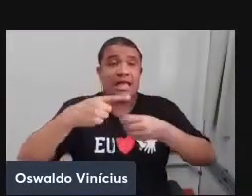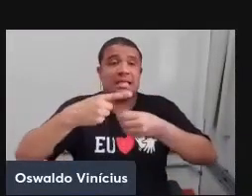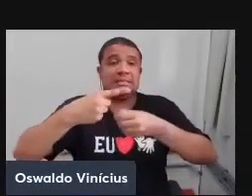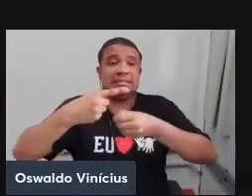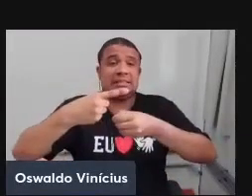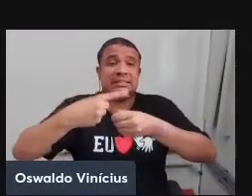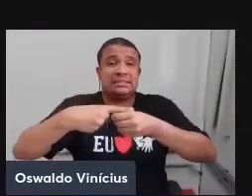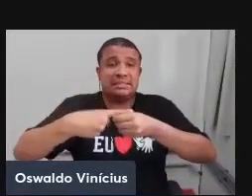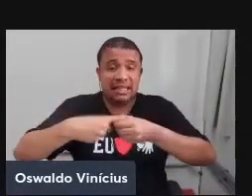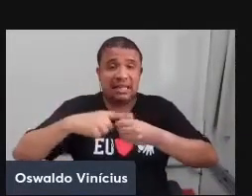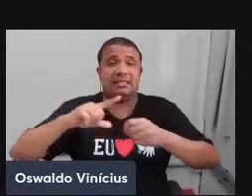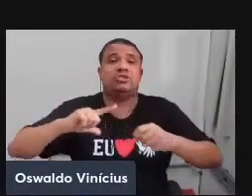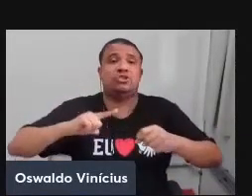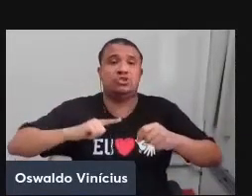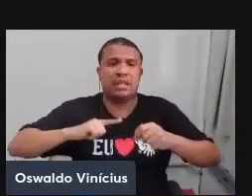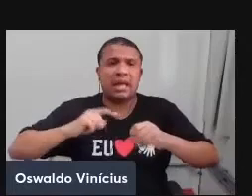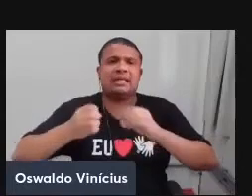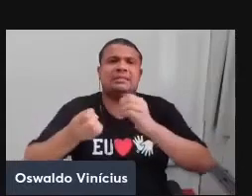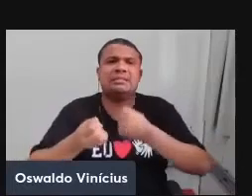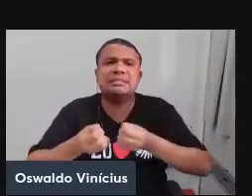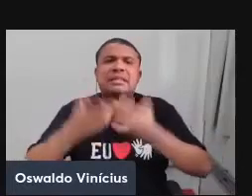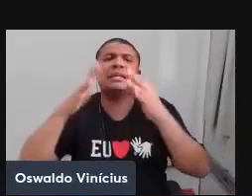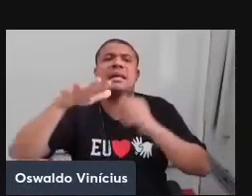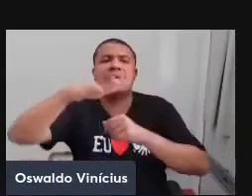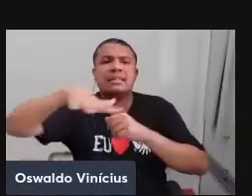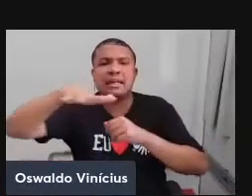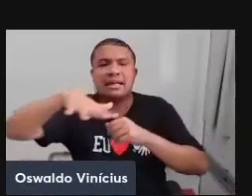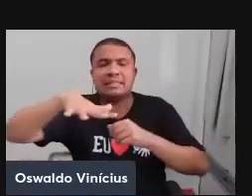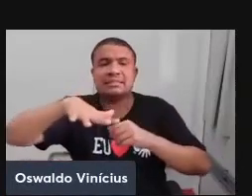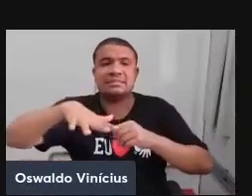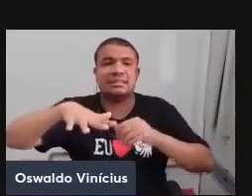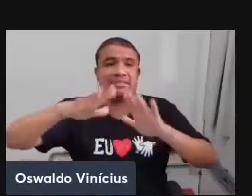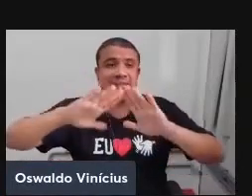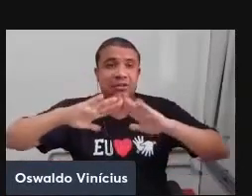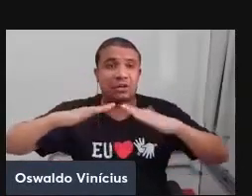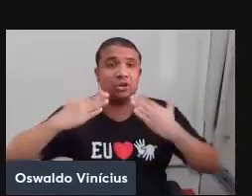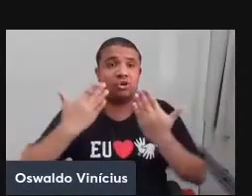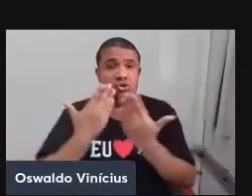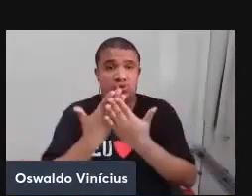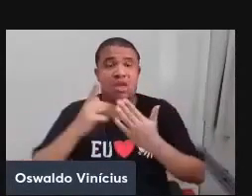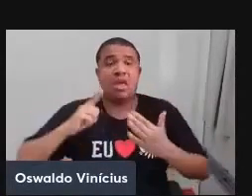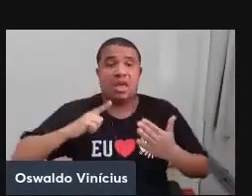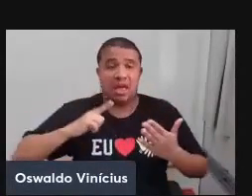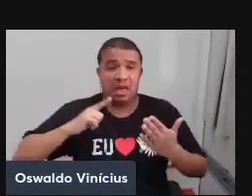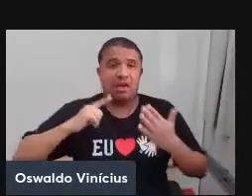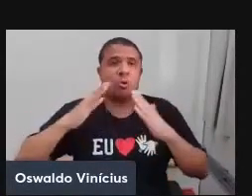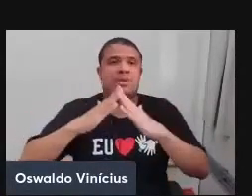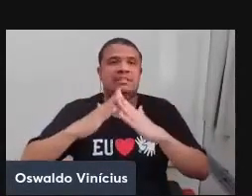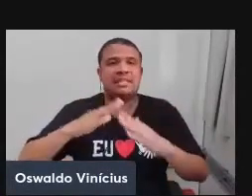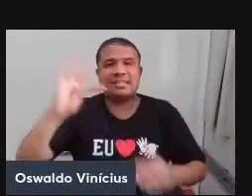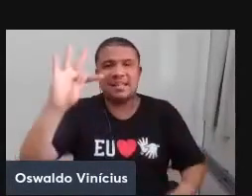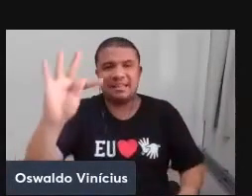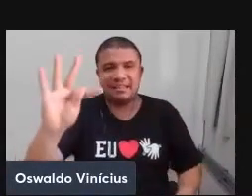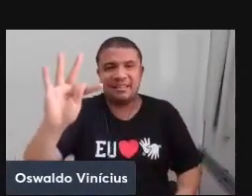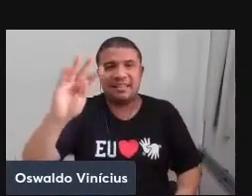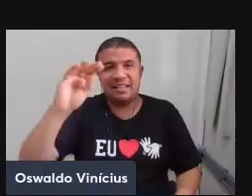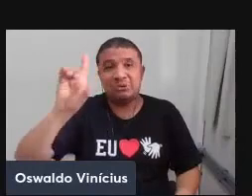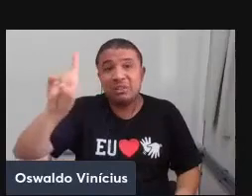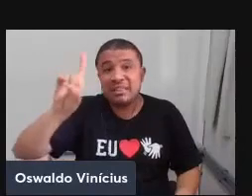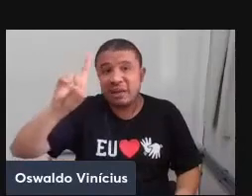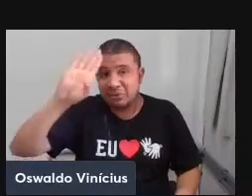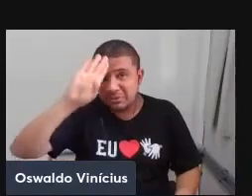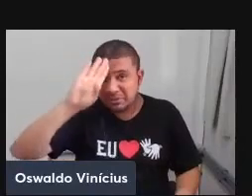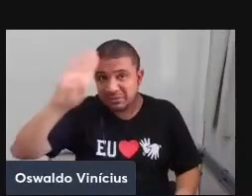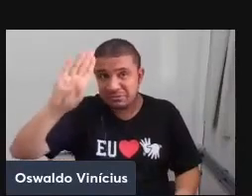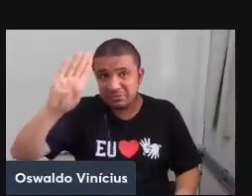constitui, que se cria em torno desse templo, e como era um Estado teocrático, o